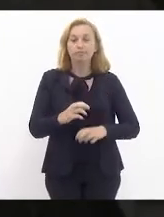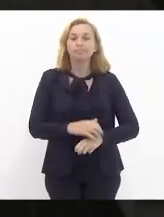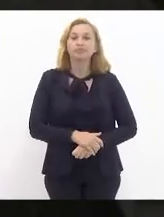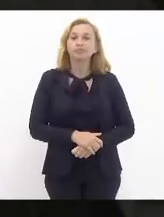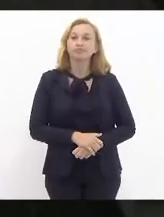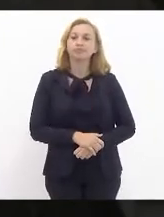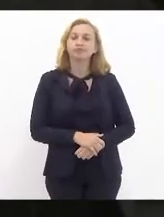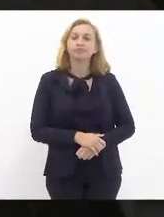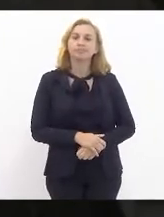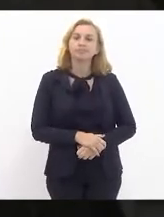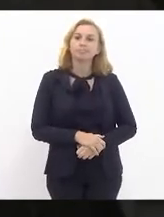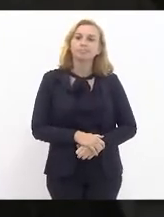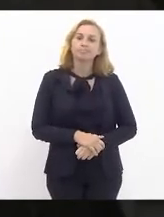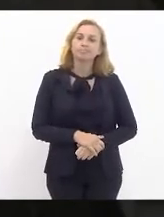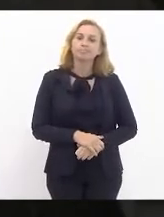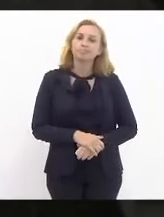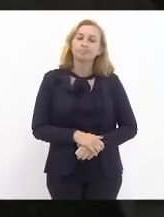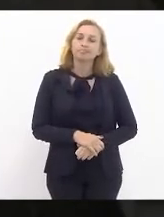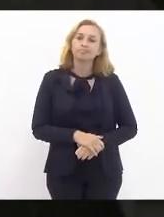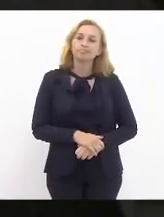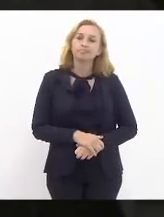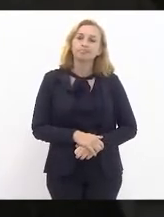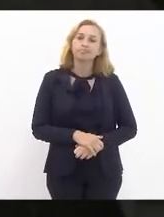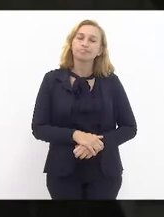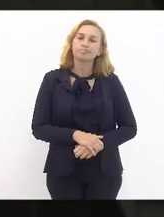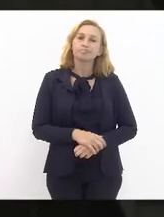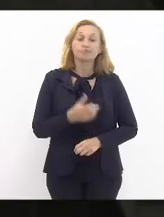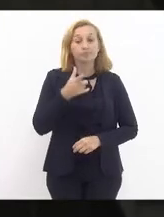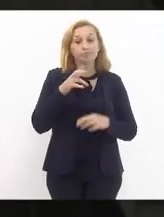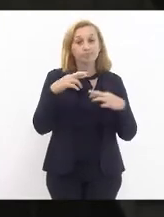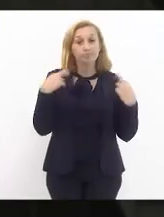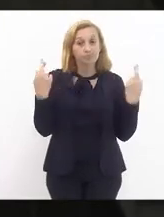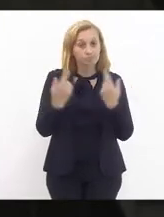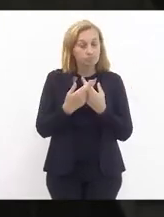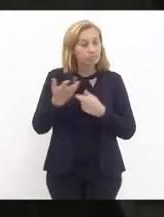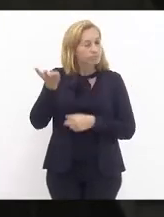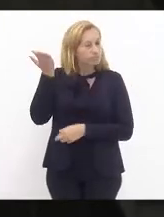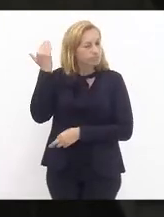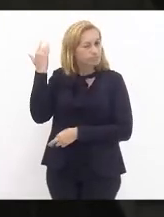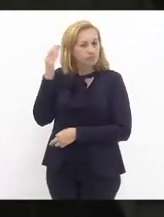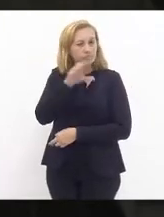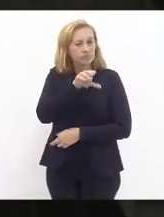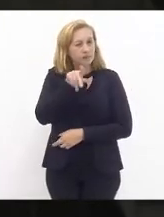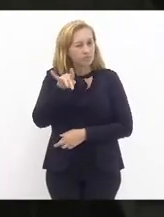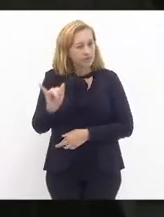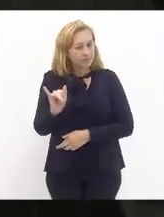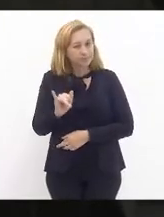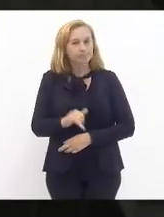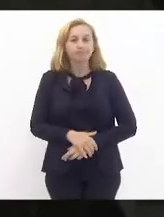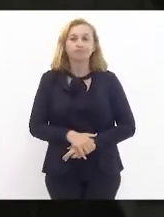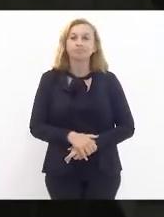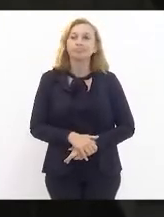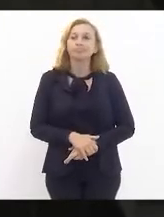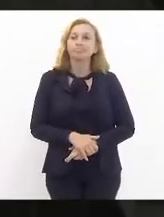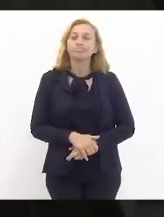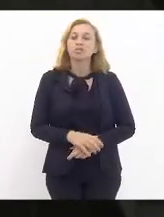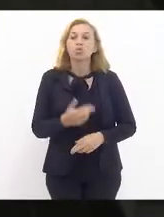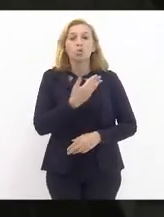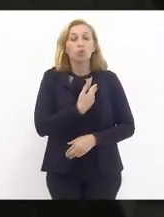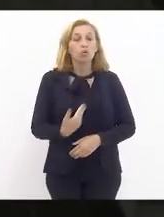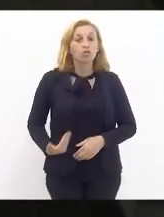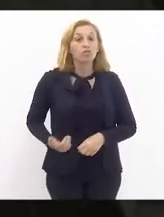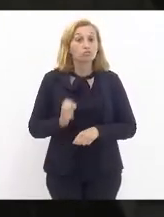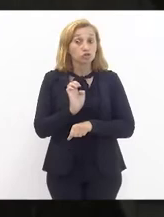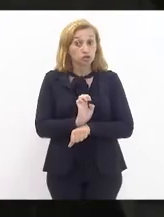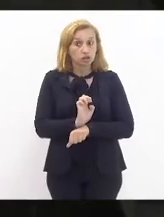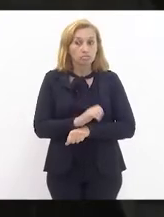Evidenciou-se na reunião passada da CPI que o governo do